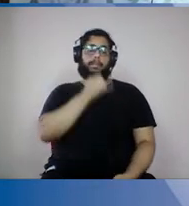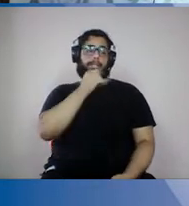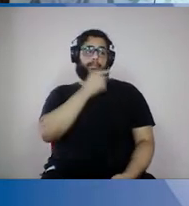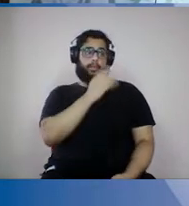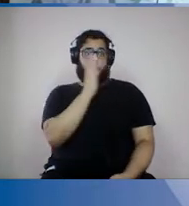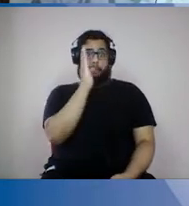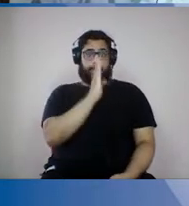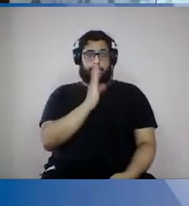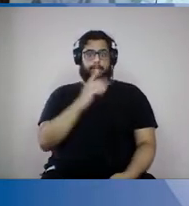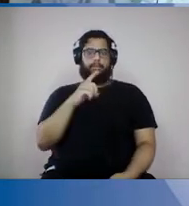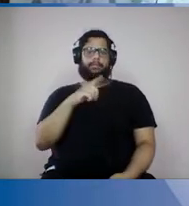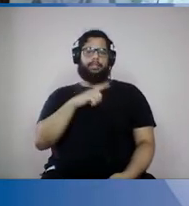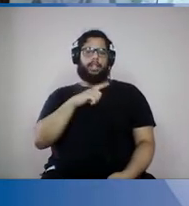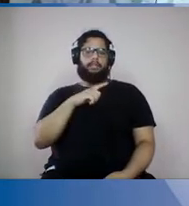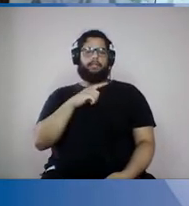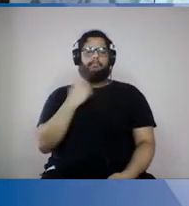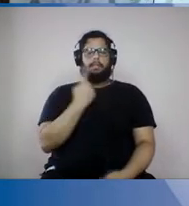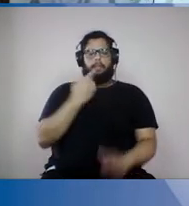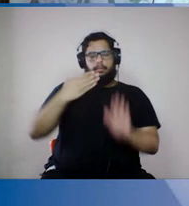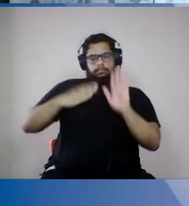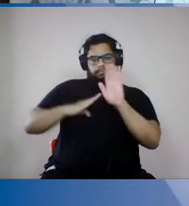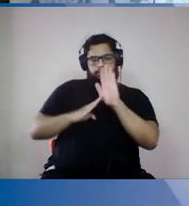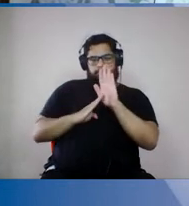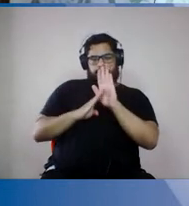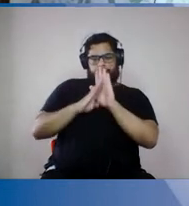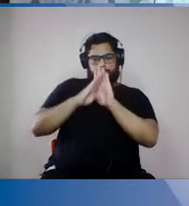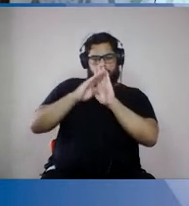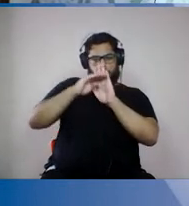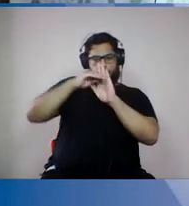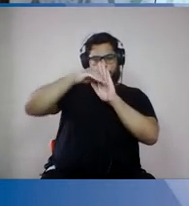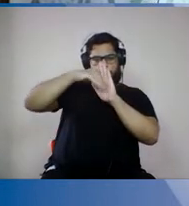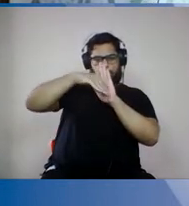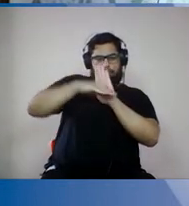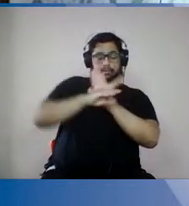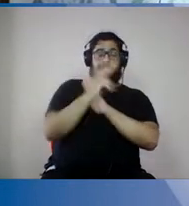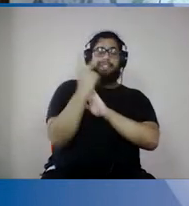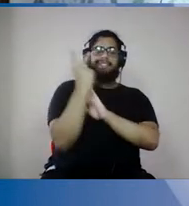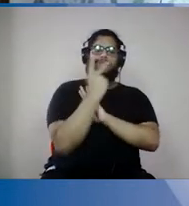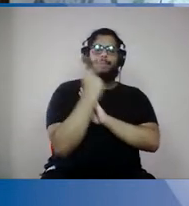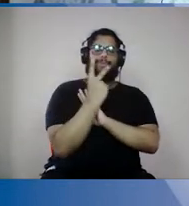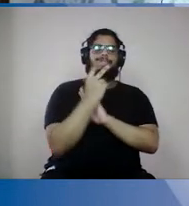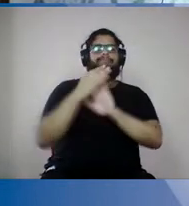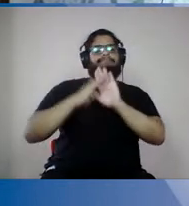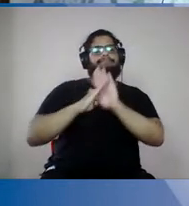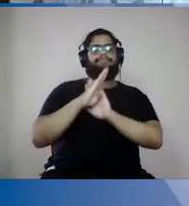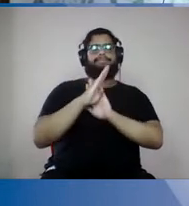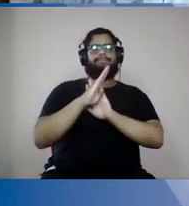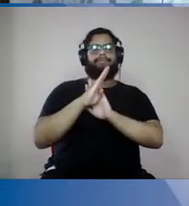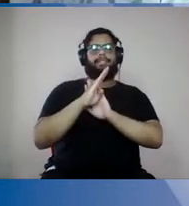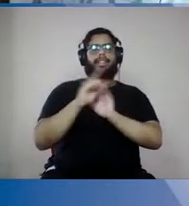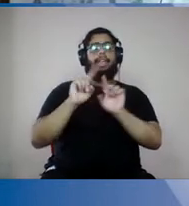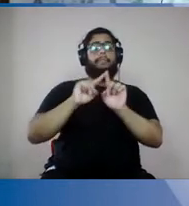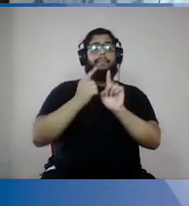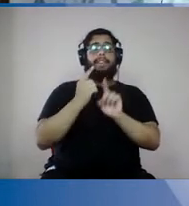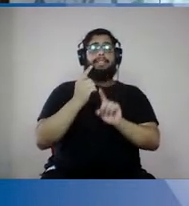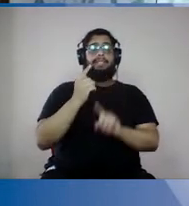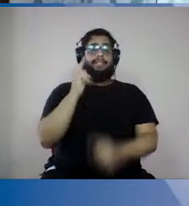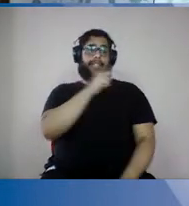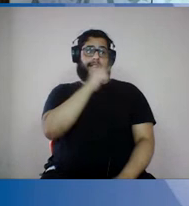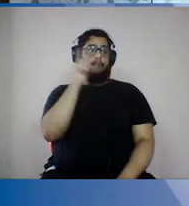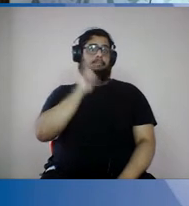fez a primeira onda, igual os Estados Unidos aqui. O Brasil está fazendo a sua segunda onda, Estados Unidos fez a segunda, só que os Estados Unidos já foi para a terceira.